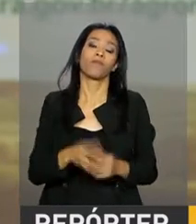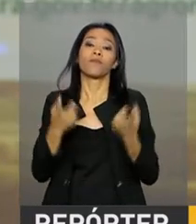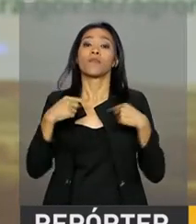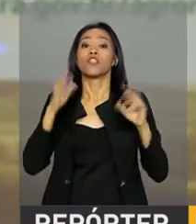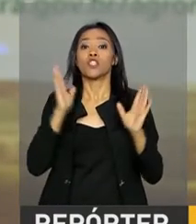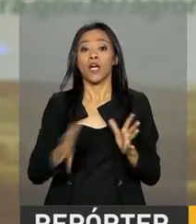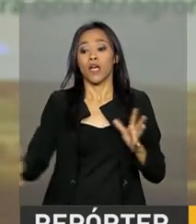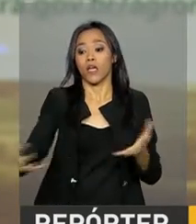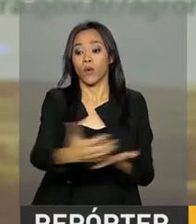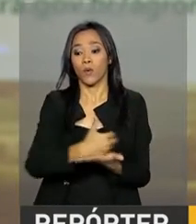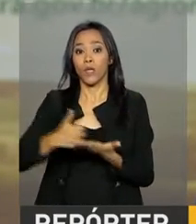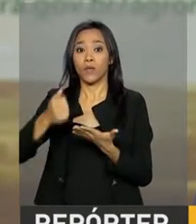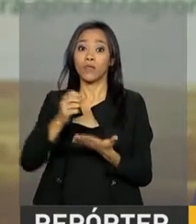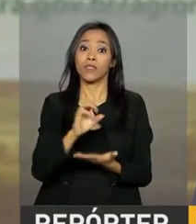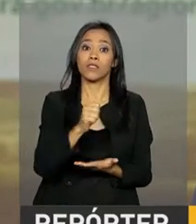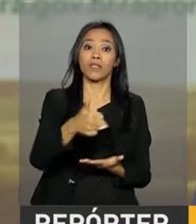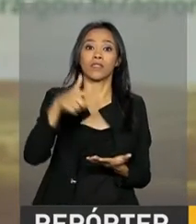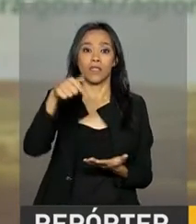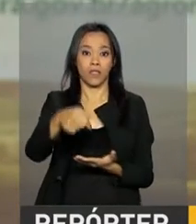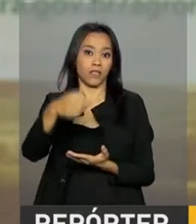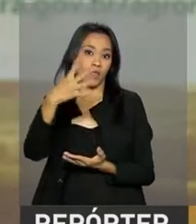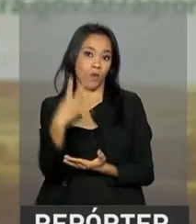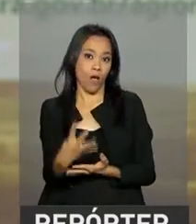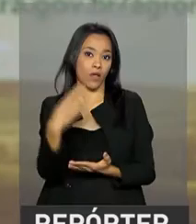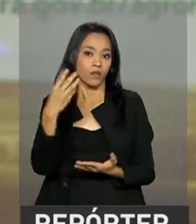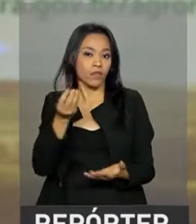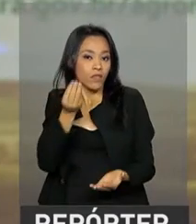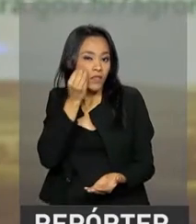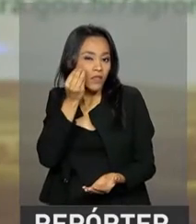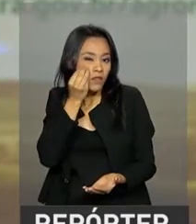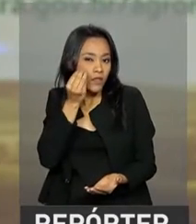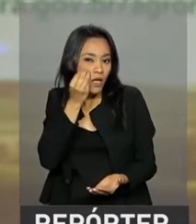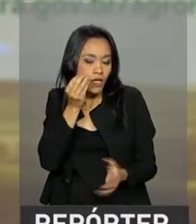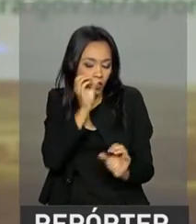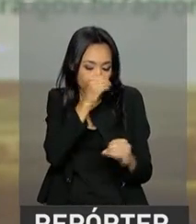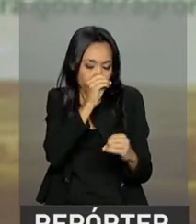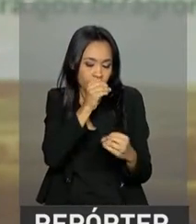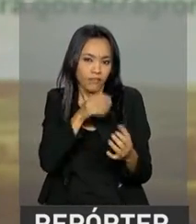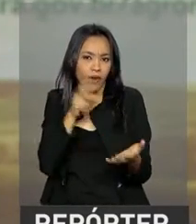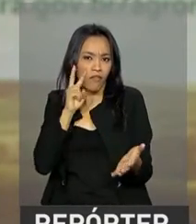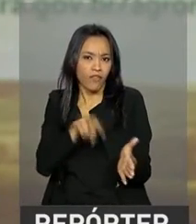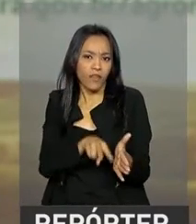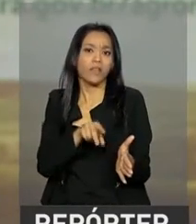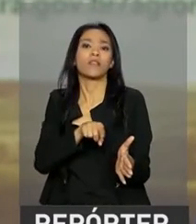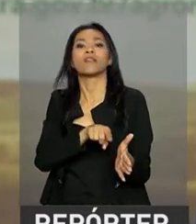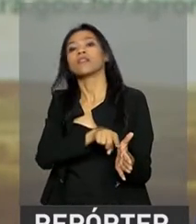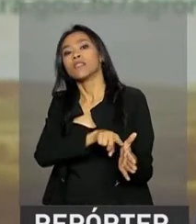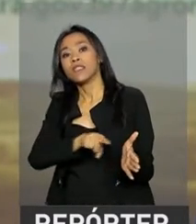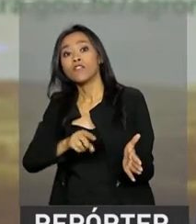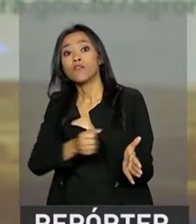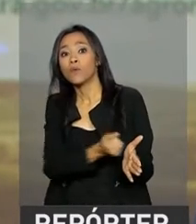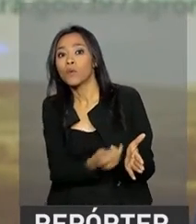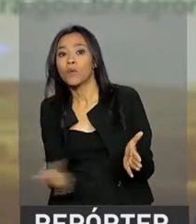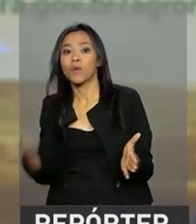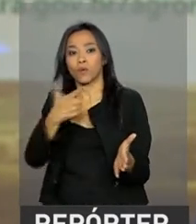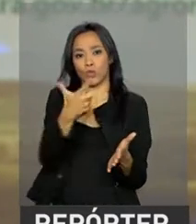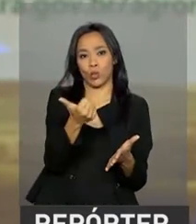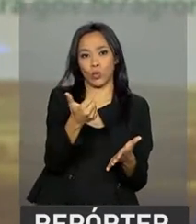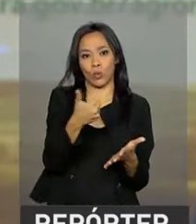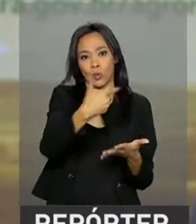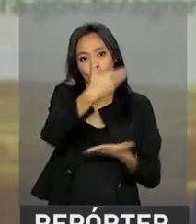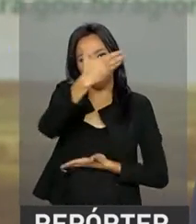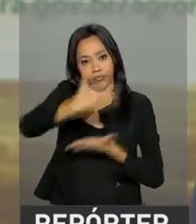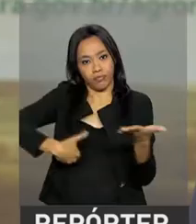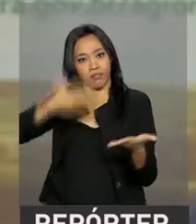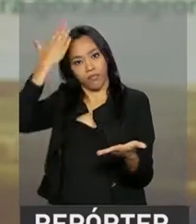174 amostras nos 21 frigoríficos que estão sob investigação e foram produzidos 12 laudos. Segundo o